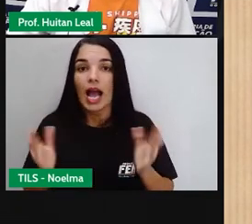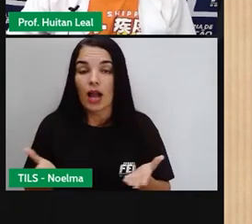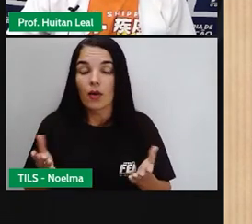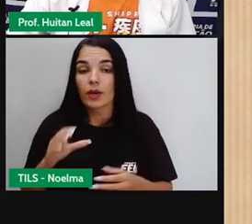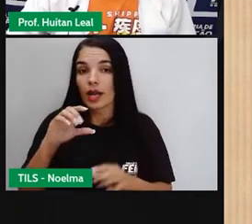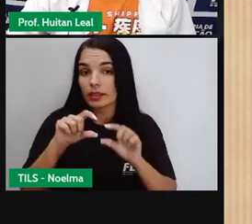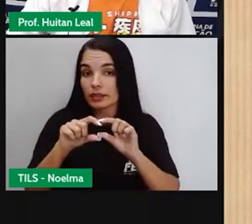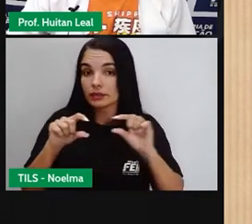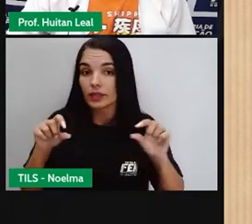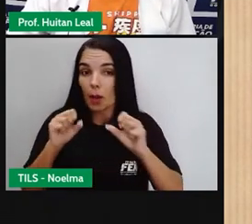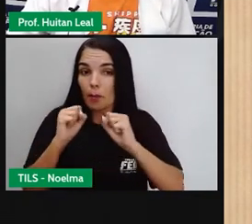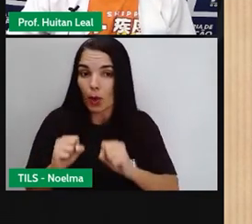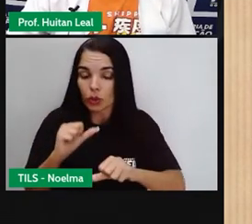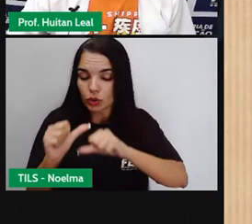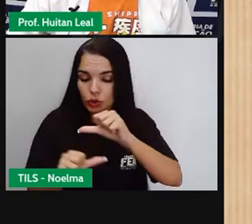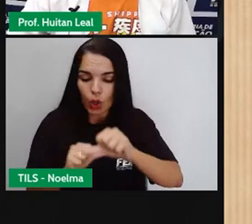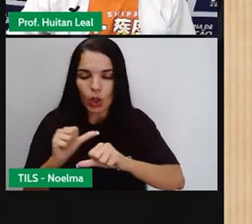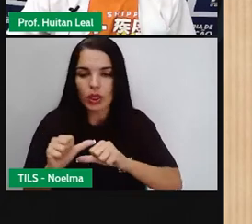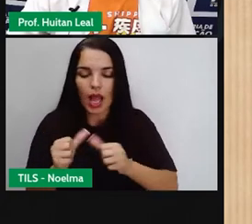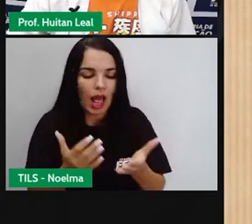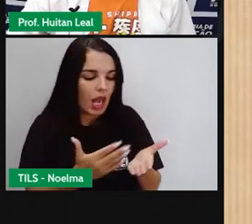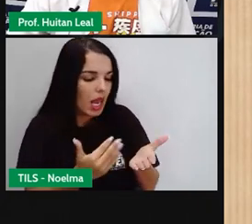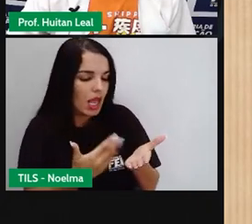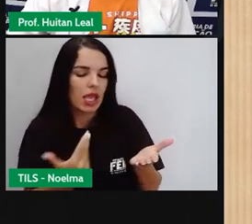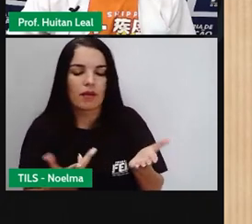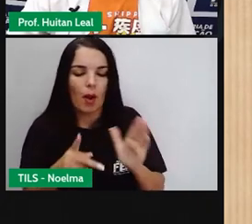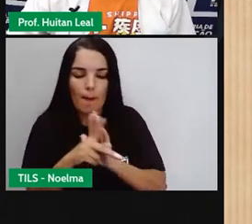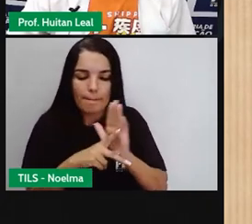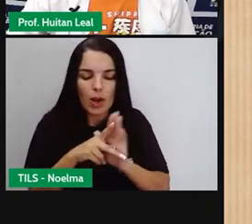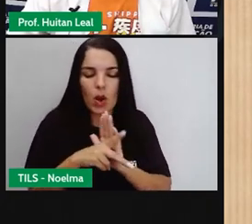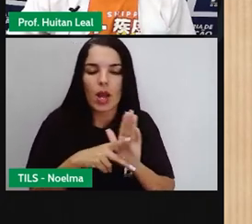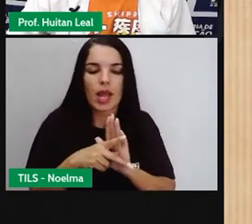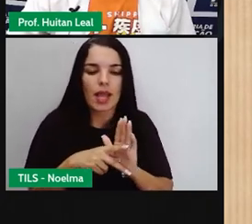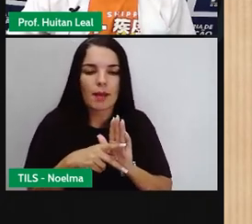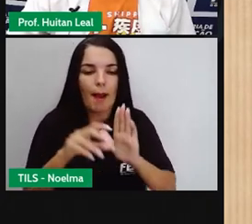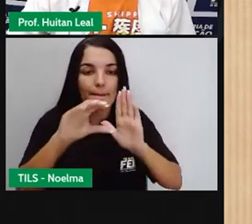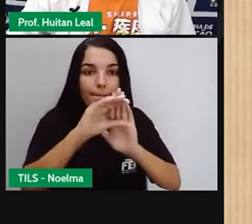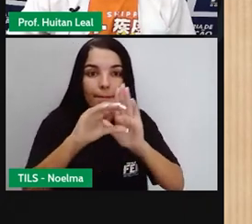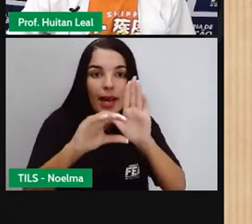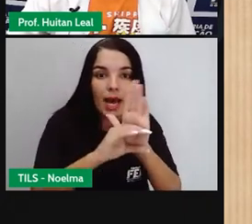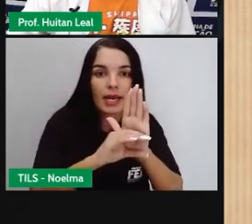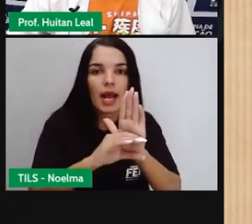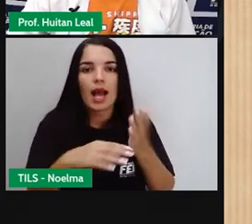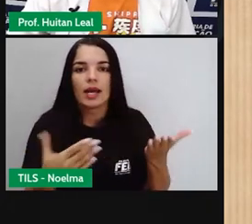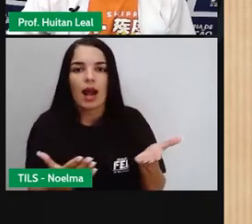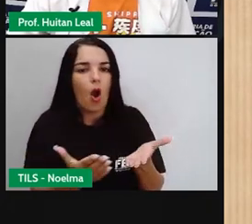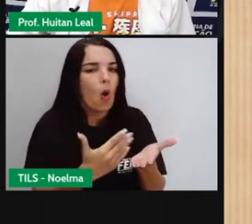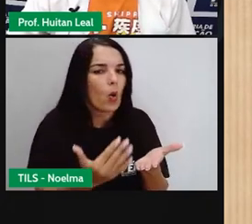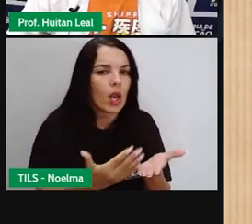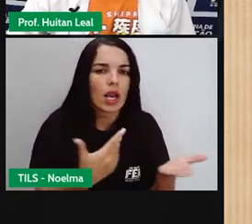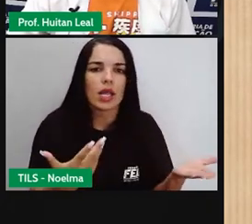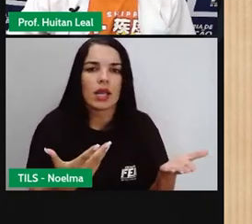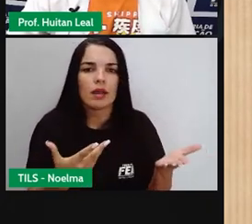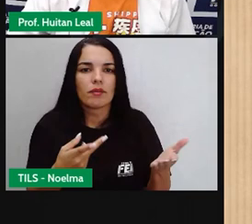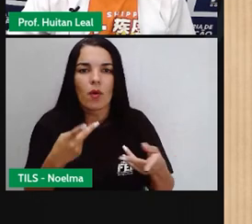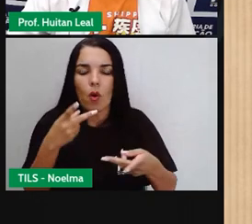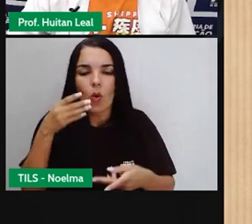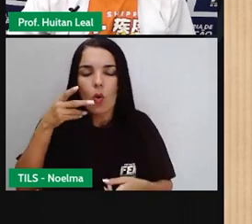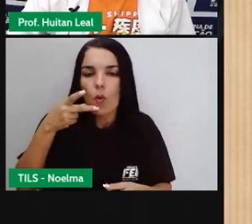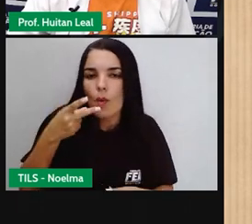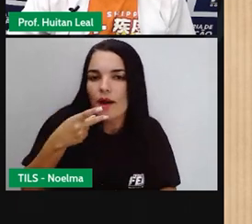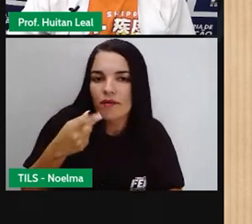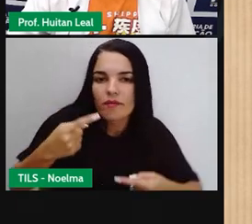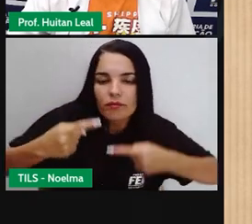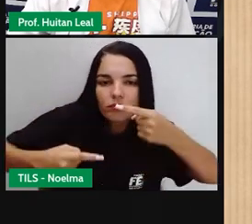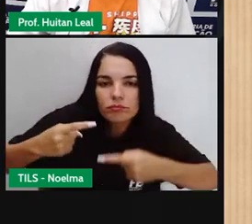As frases podem se tornar um livro, um verso, um poema, um parágrafo, um livro, um discurso de qualquer natureza.